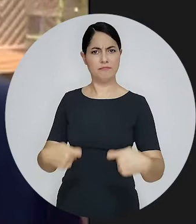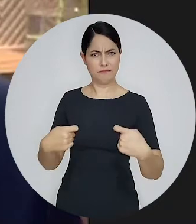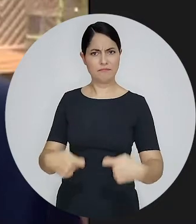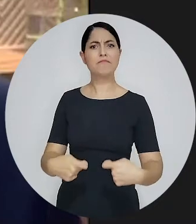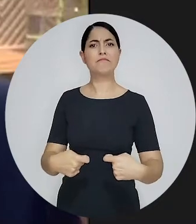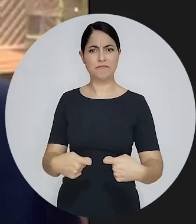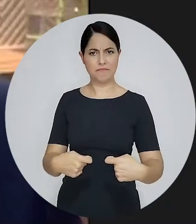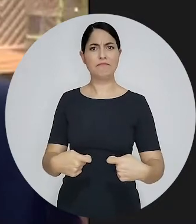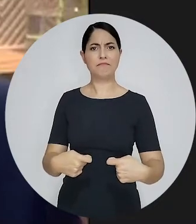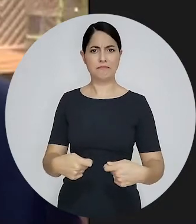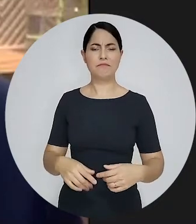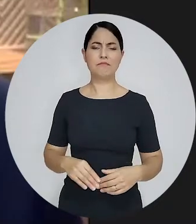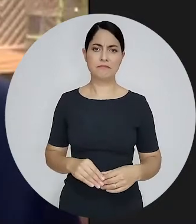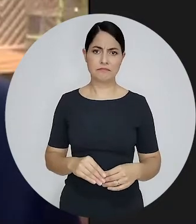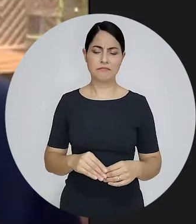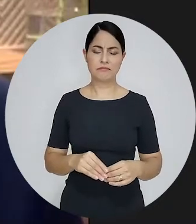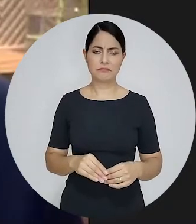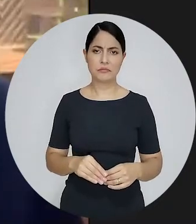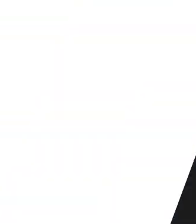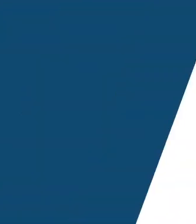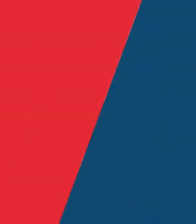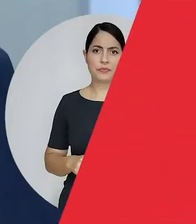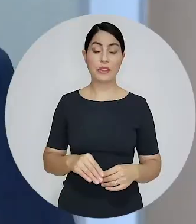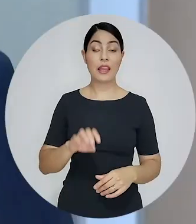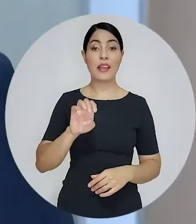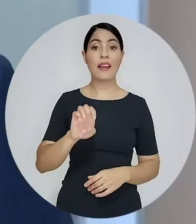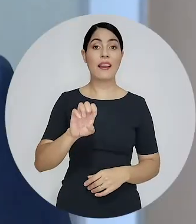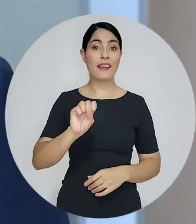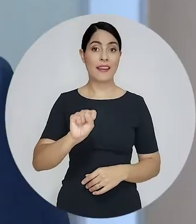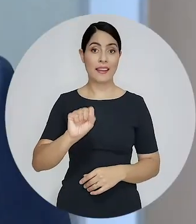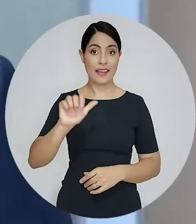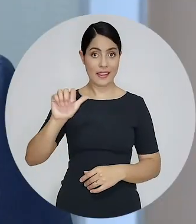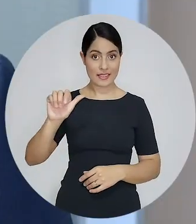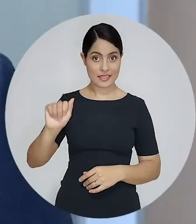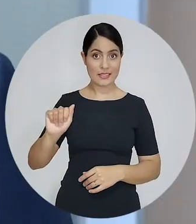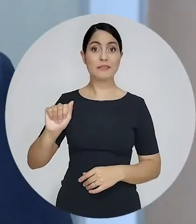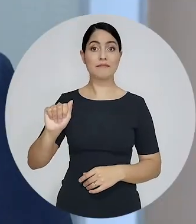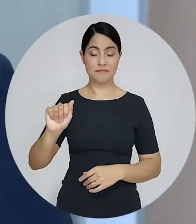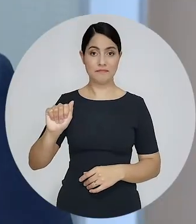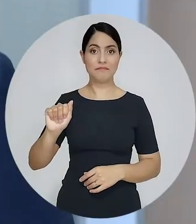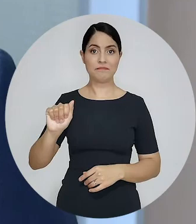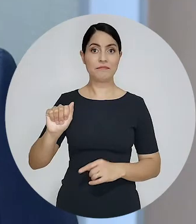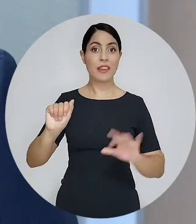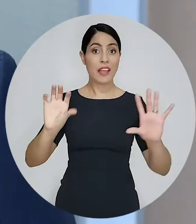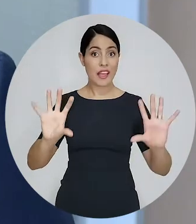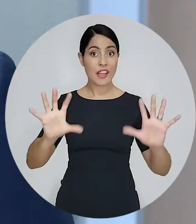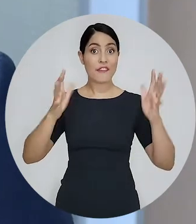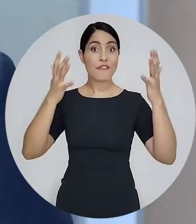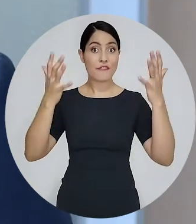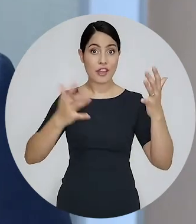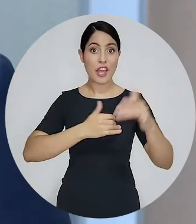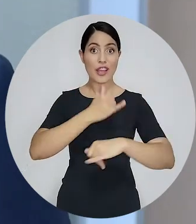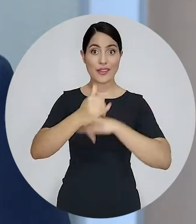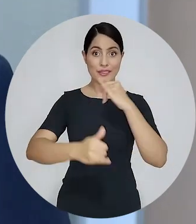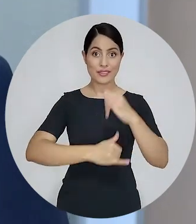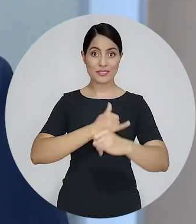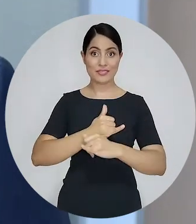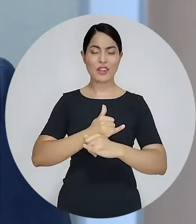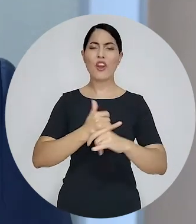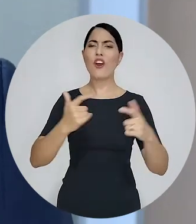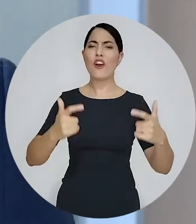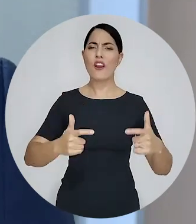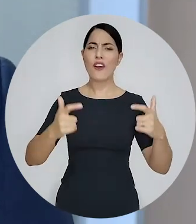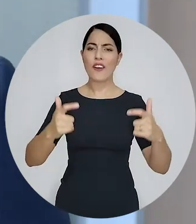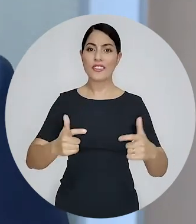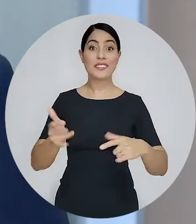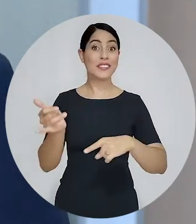advogado do IAPOC aos filhos. A Escola Superior de Advocacia Nacional tem realizado transmissões ao